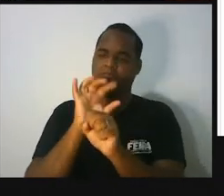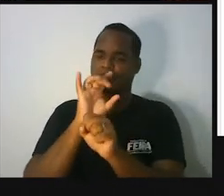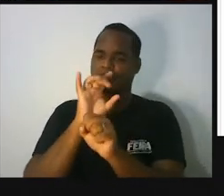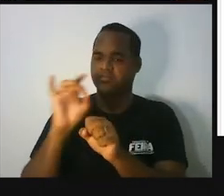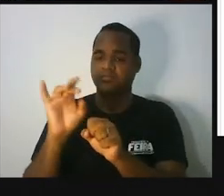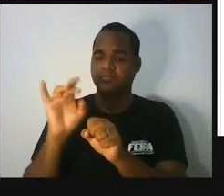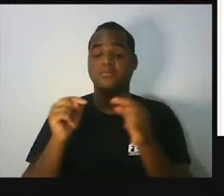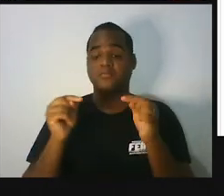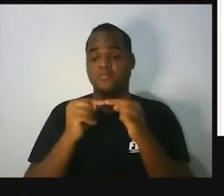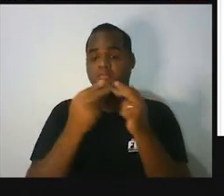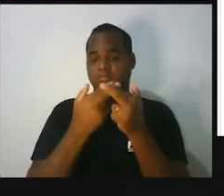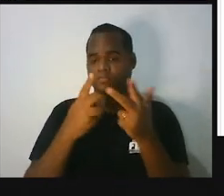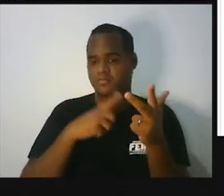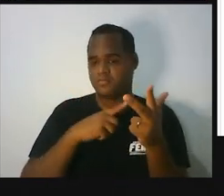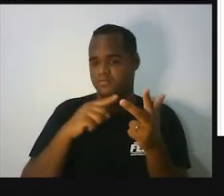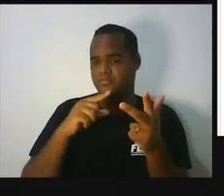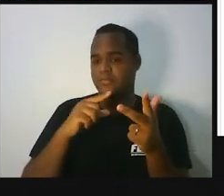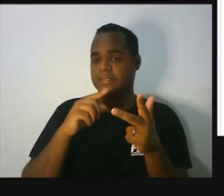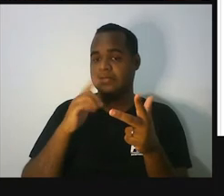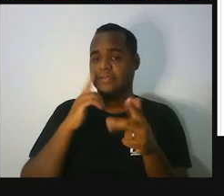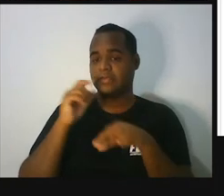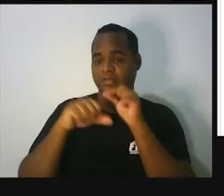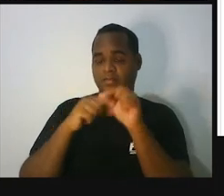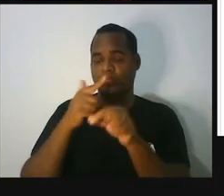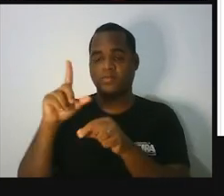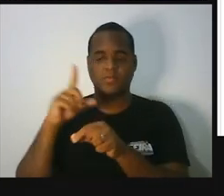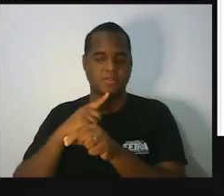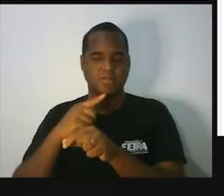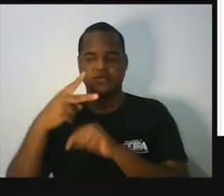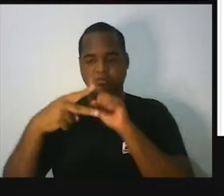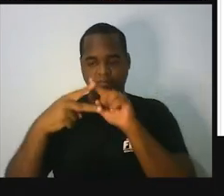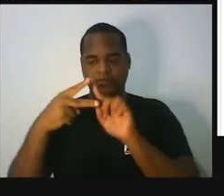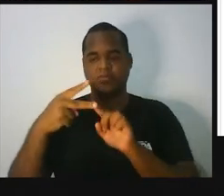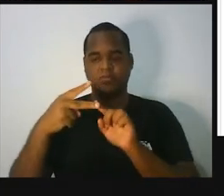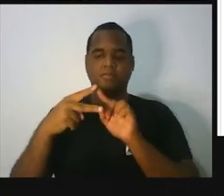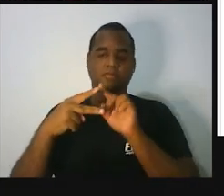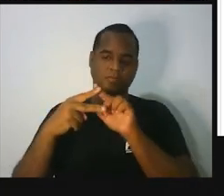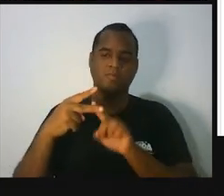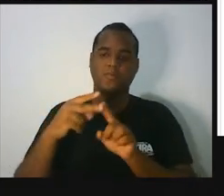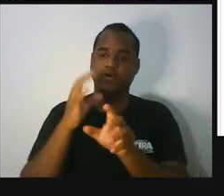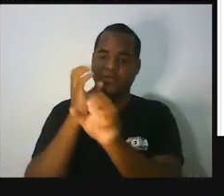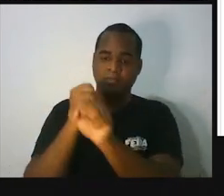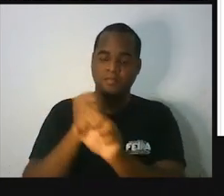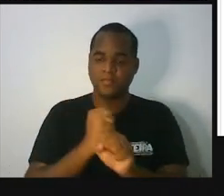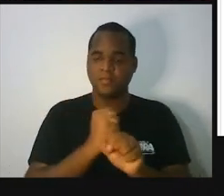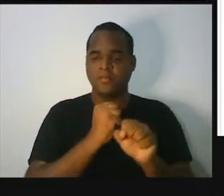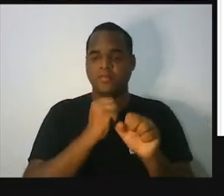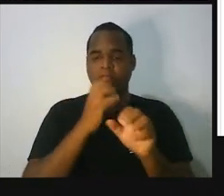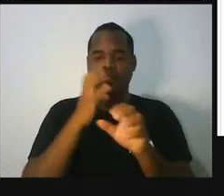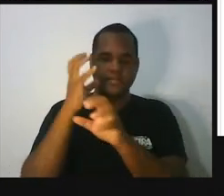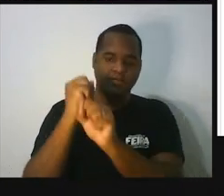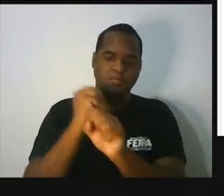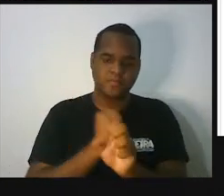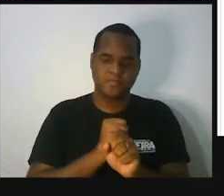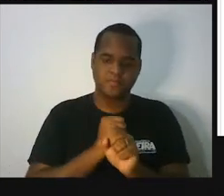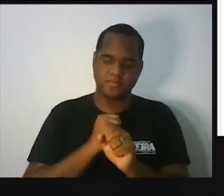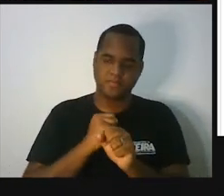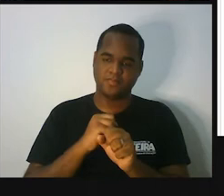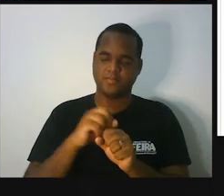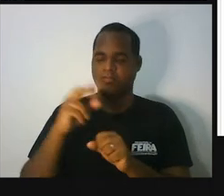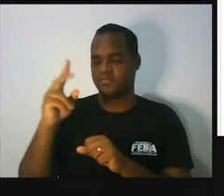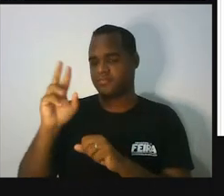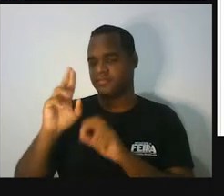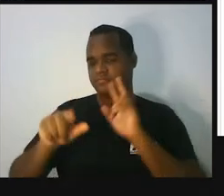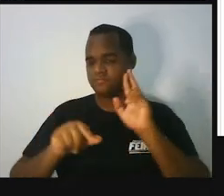Significa, o que tem que importar é duas medidas, né? Com o mesmo tamanho e uma diferente dessas duas.